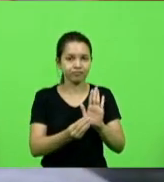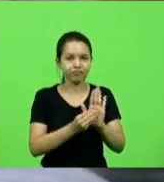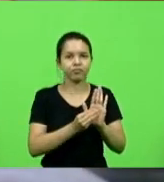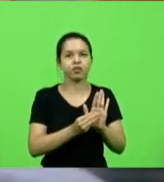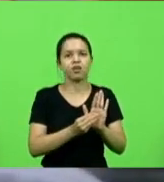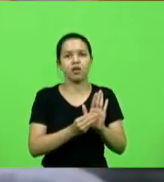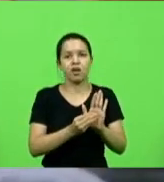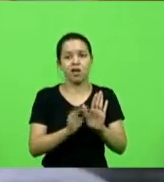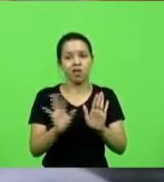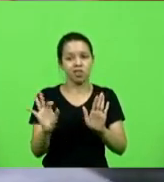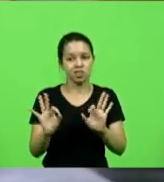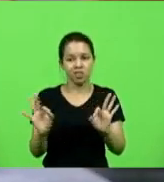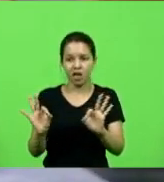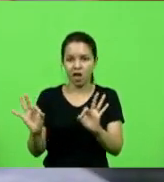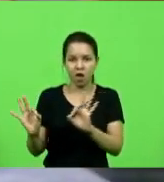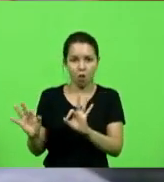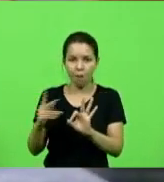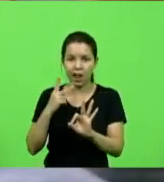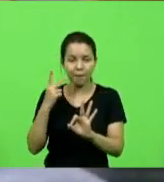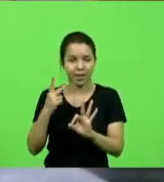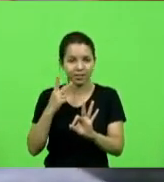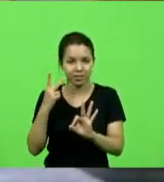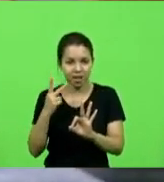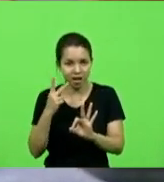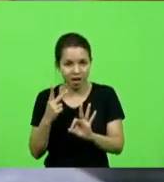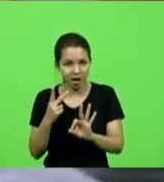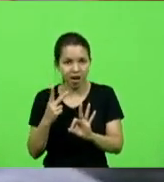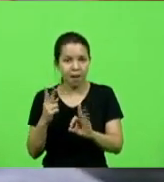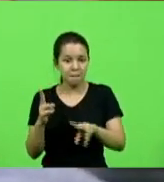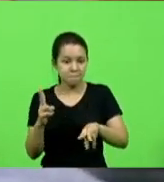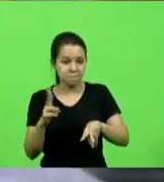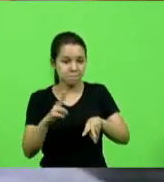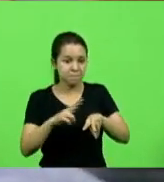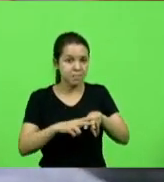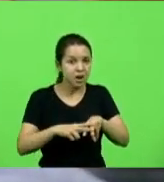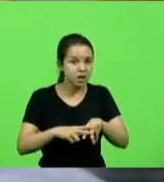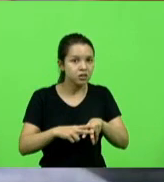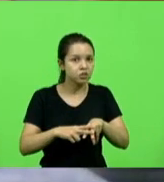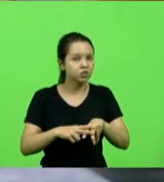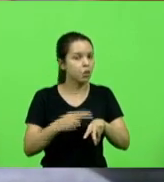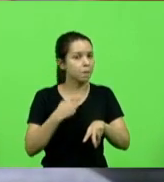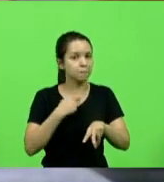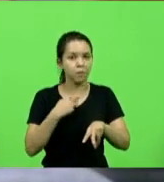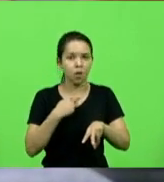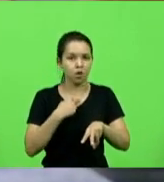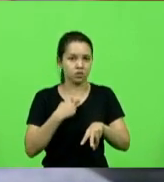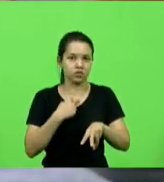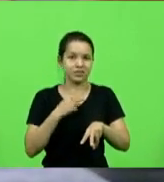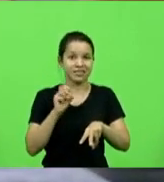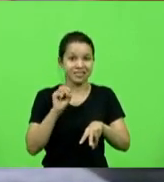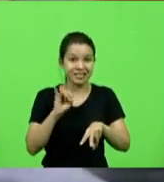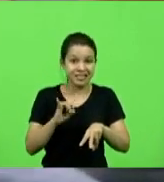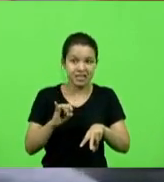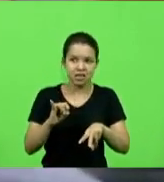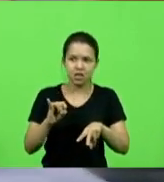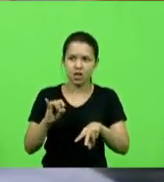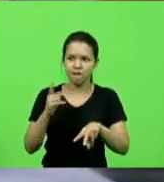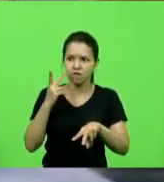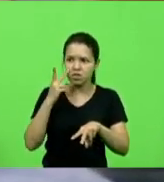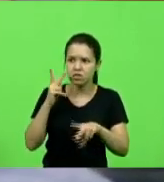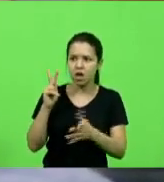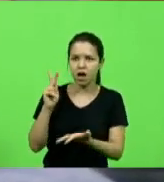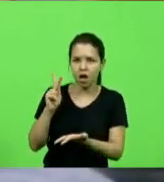pode ser preso se não em flagrante delito. E isso não